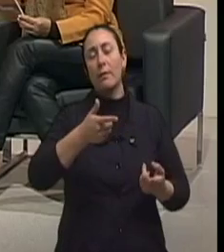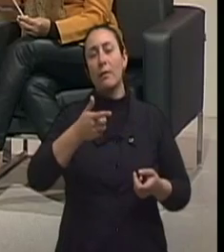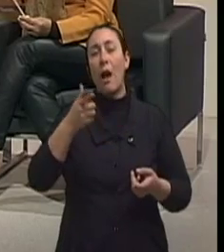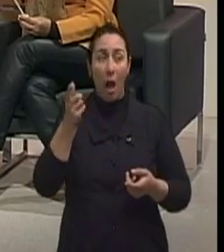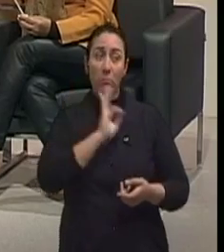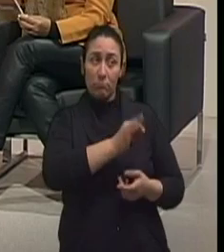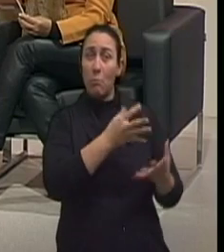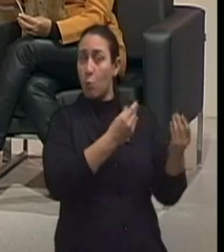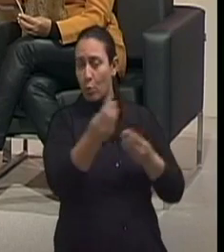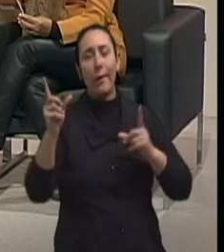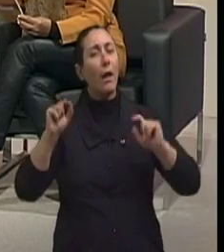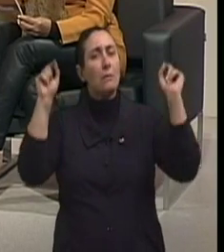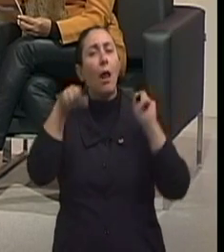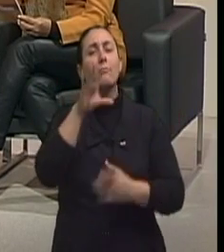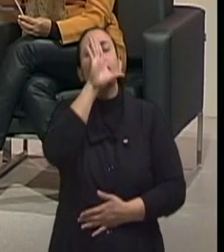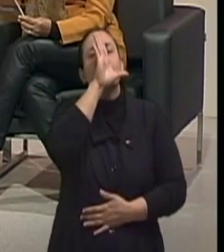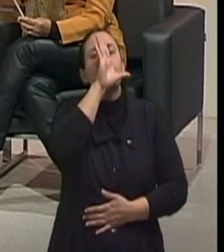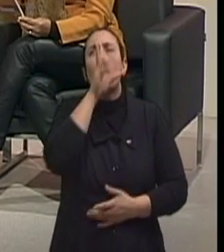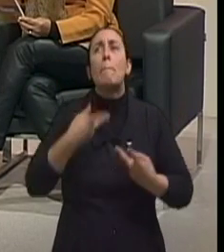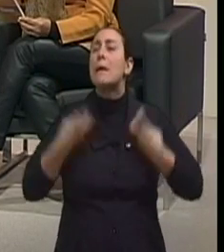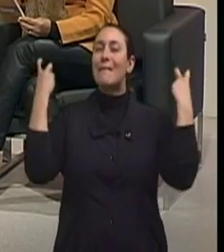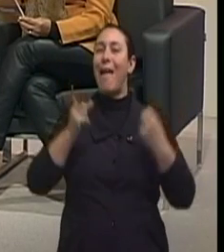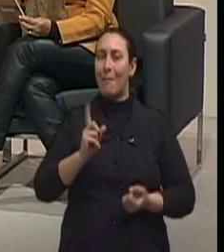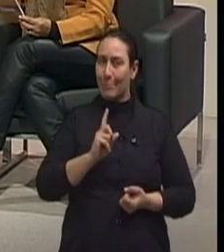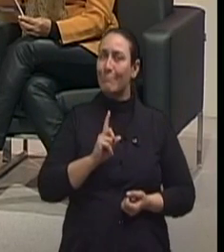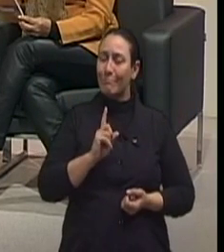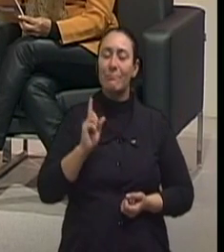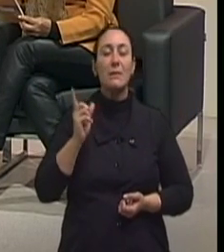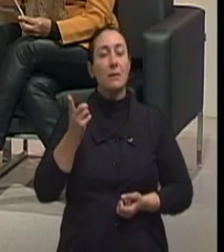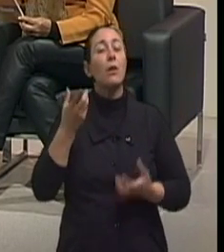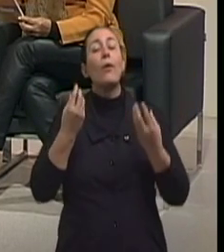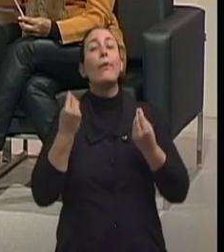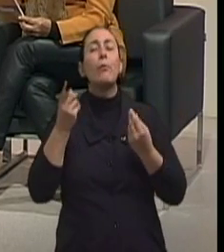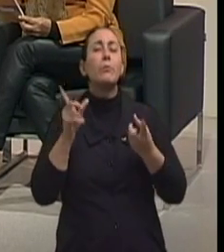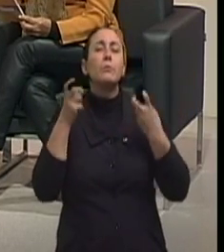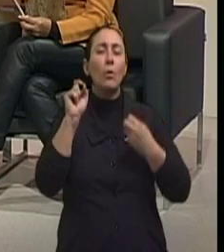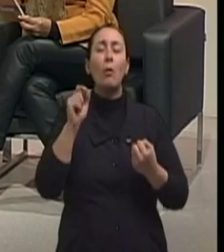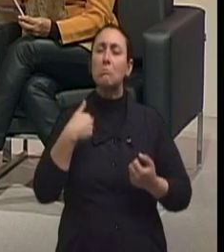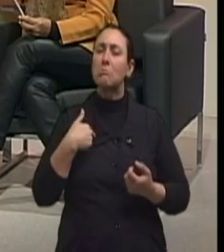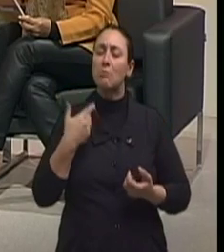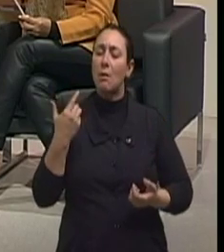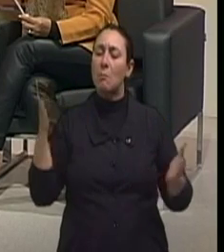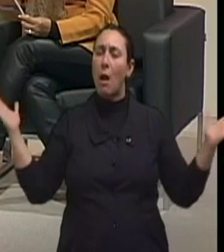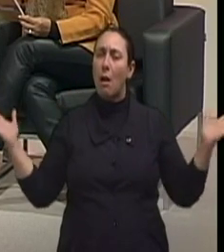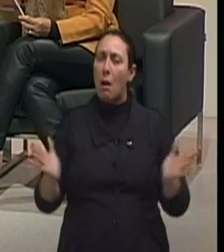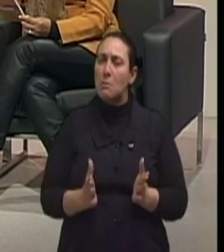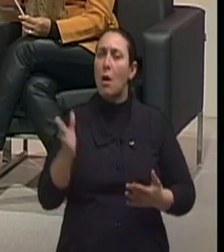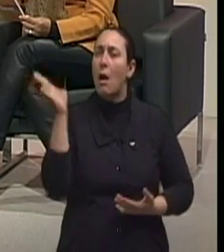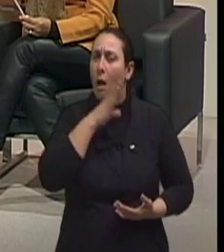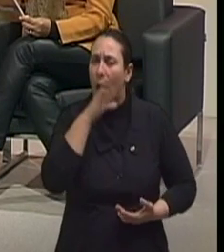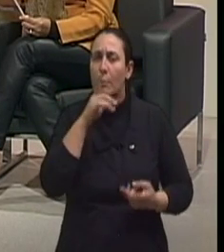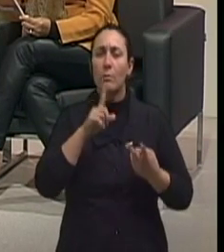como muitos cânceres, são silenciosos. Mas, assim, queixas que podem ser comuns. Perda de peso, plenitude,